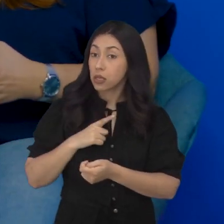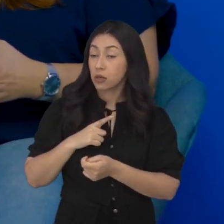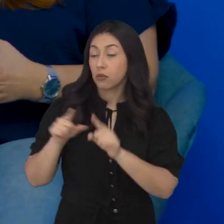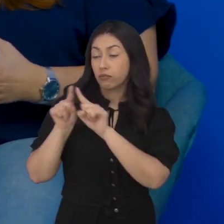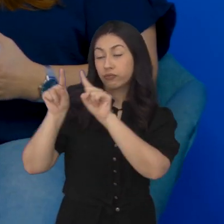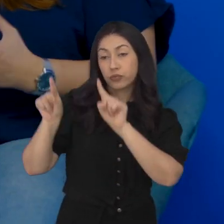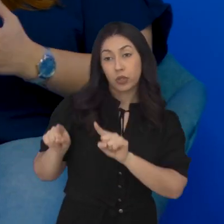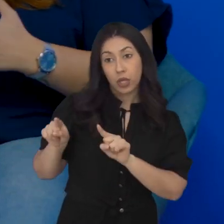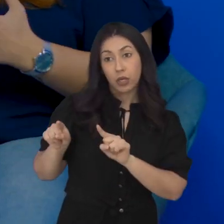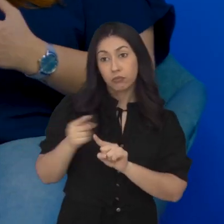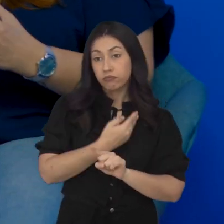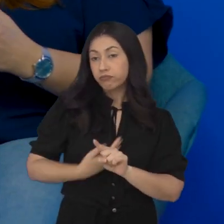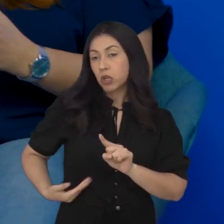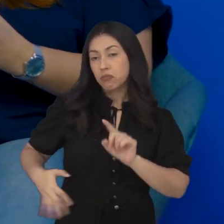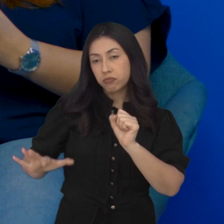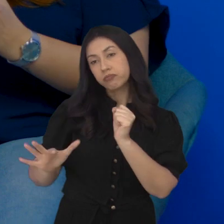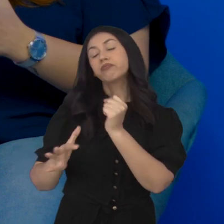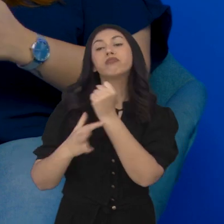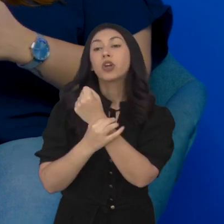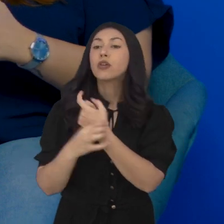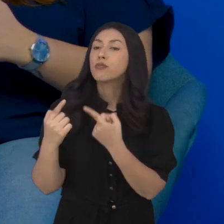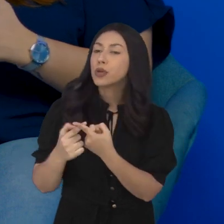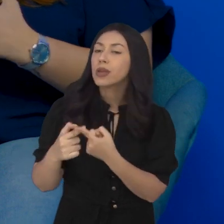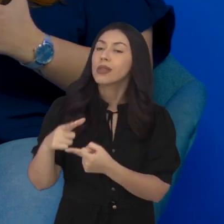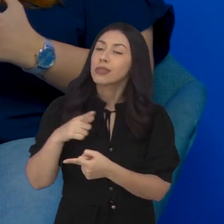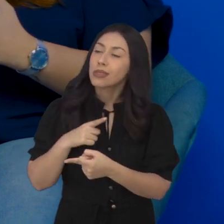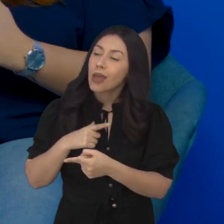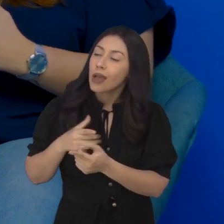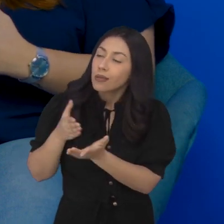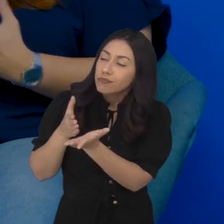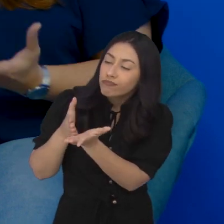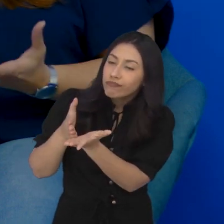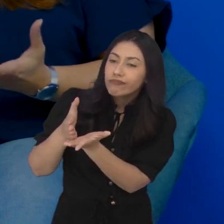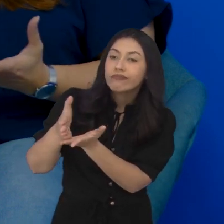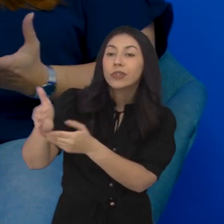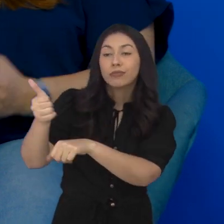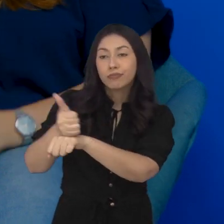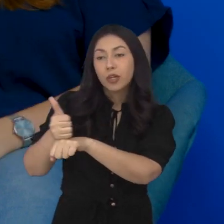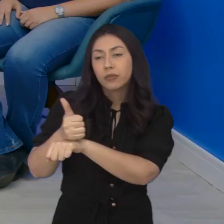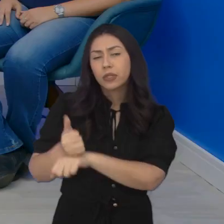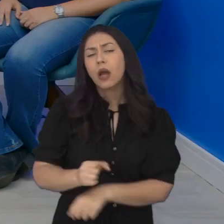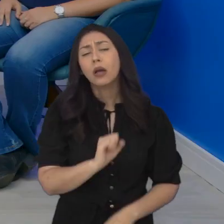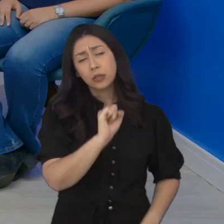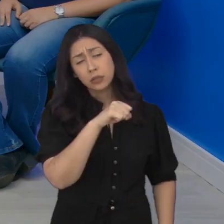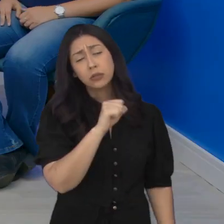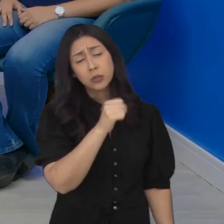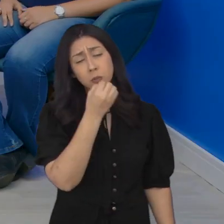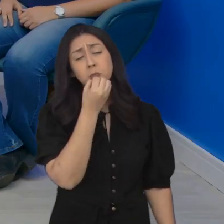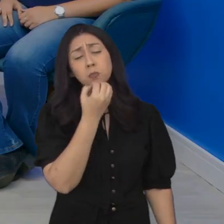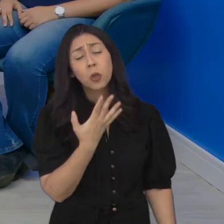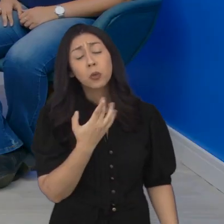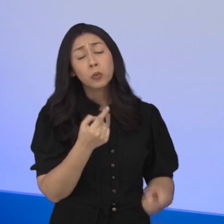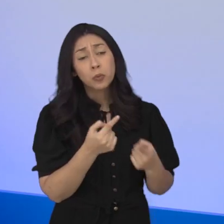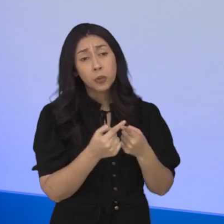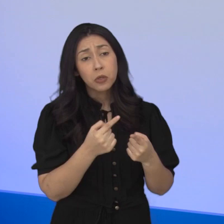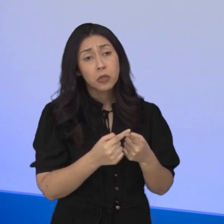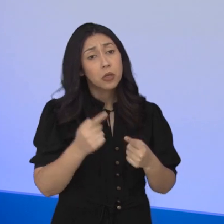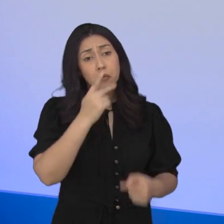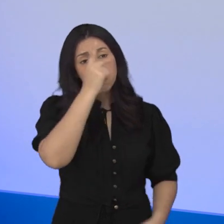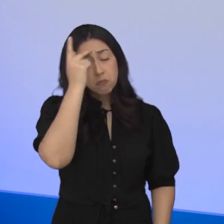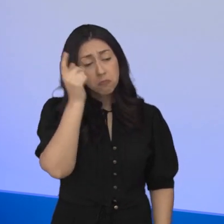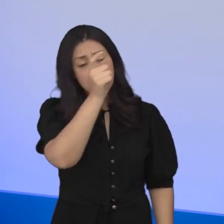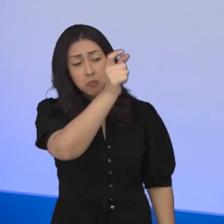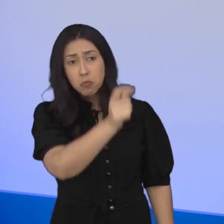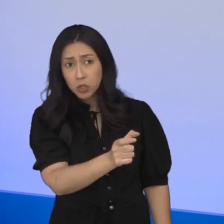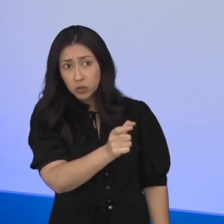um funcionário público ali com essa estabilidade, porque ele tem um plano de carreira, cresce, é uma vantagem? É uma vantagem, sim, né? Porque a